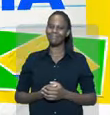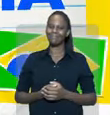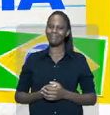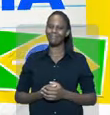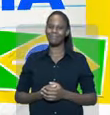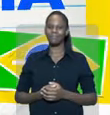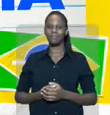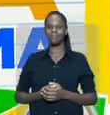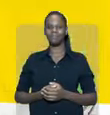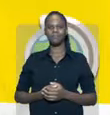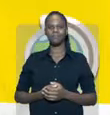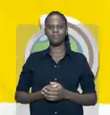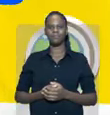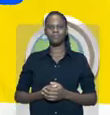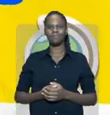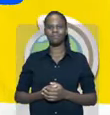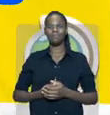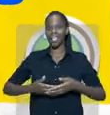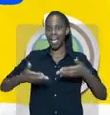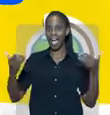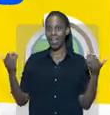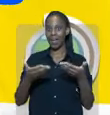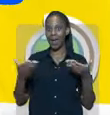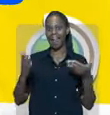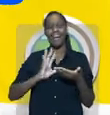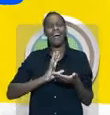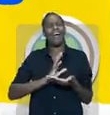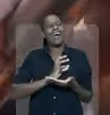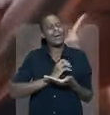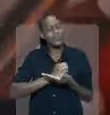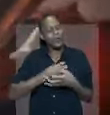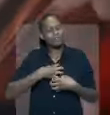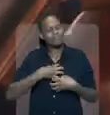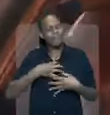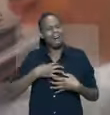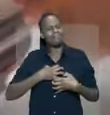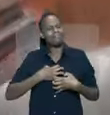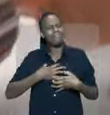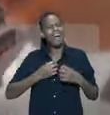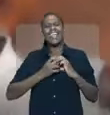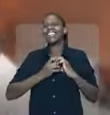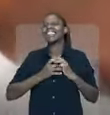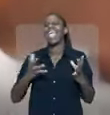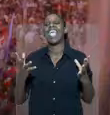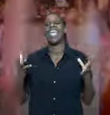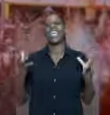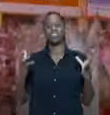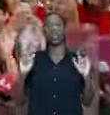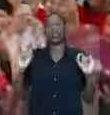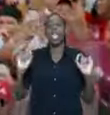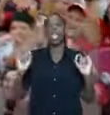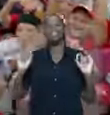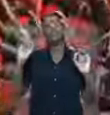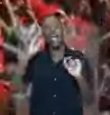Quem educa transforma. Parabéns a todas as professoras e professores. Agora é o amor, deixa o coração